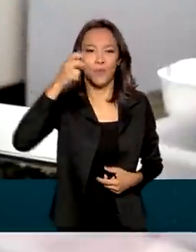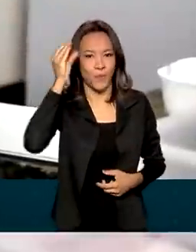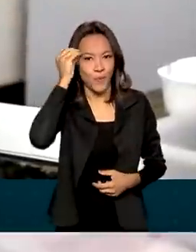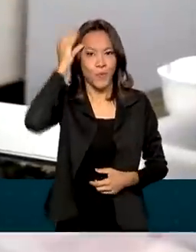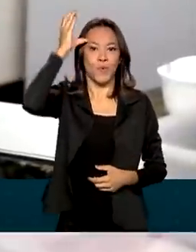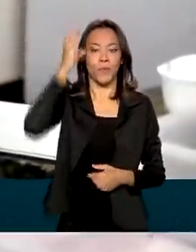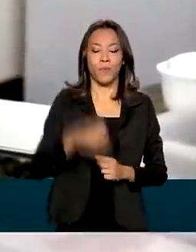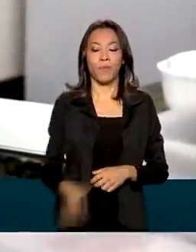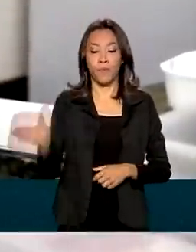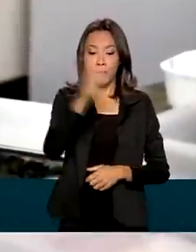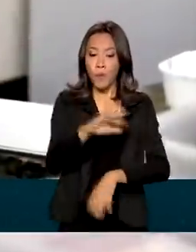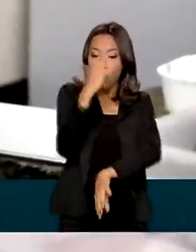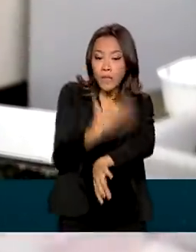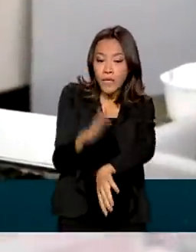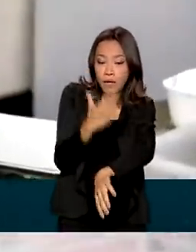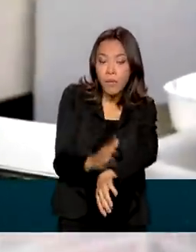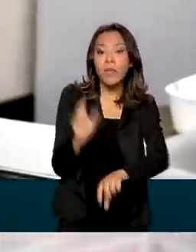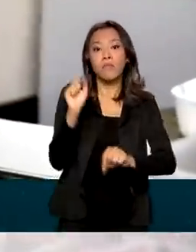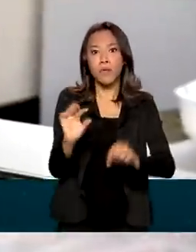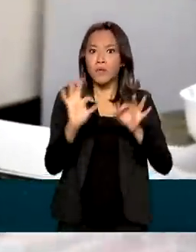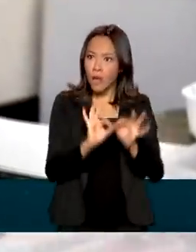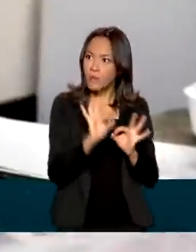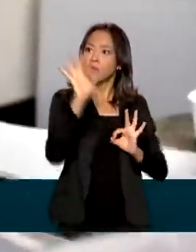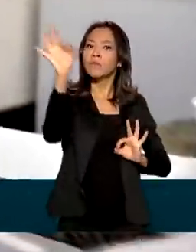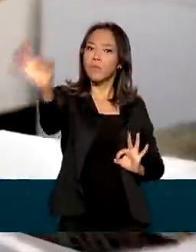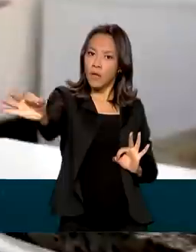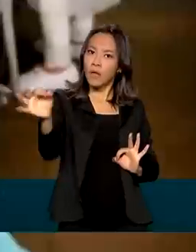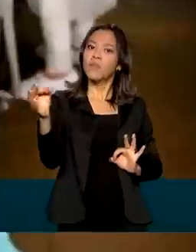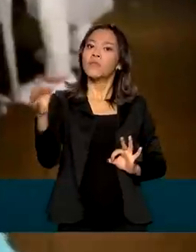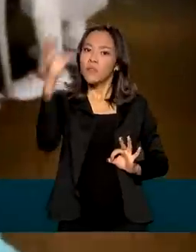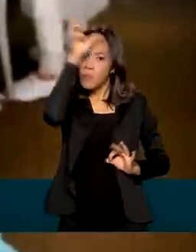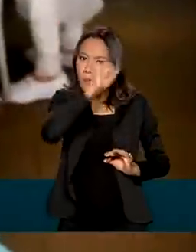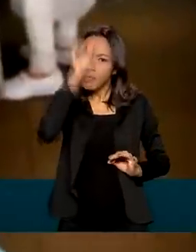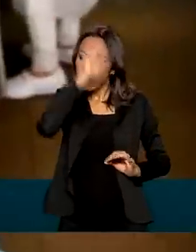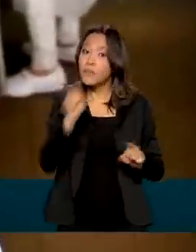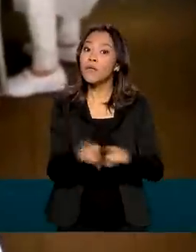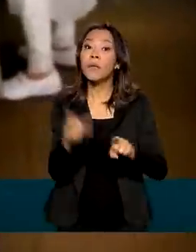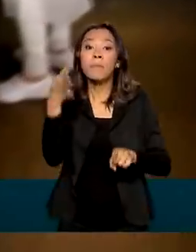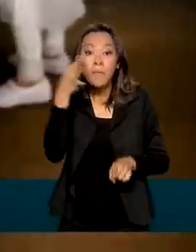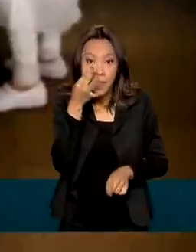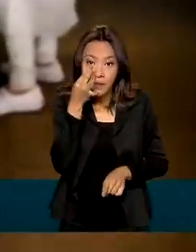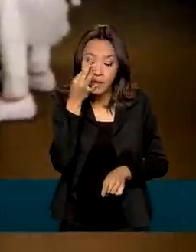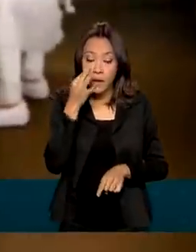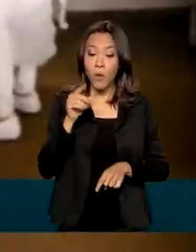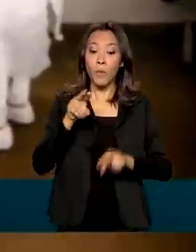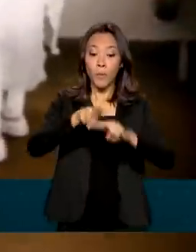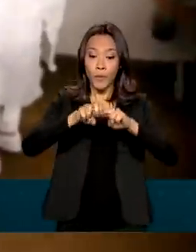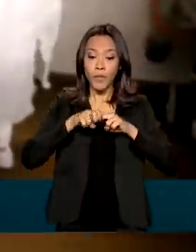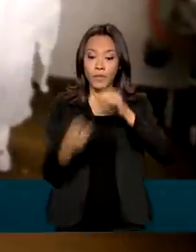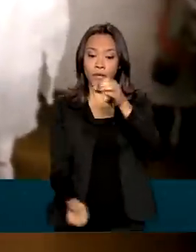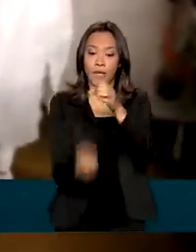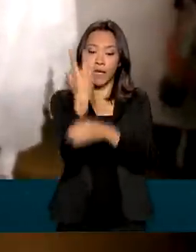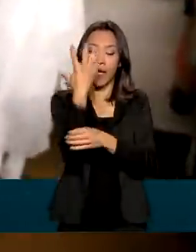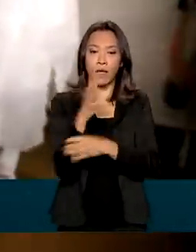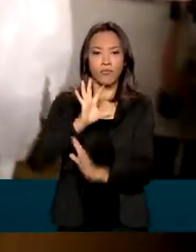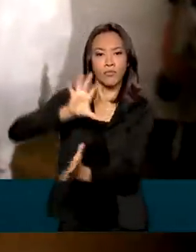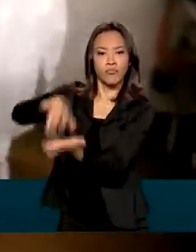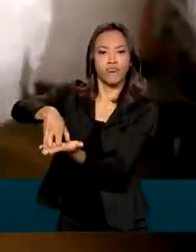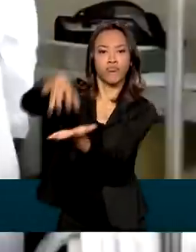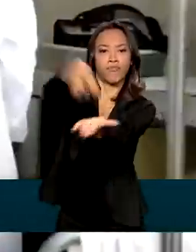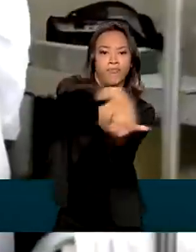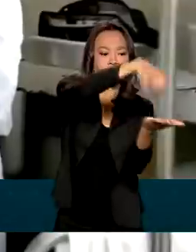A qualificação poderá ser feita à distância e também de forma presencial. Para isso, serão criados centros de